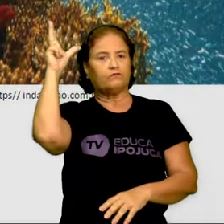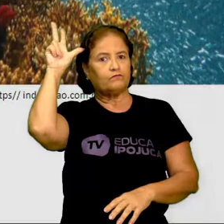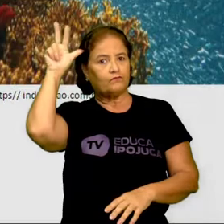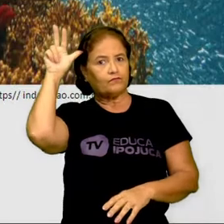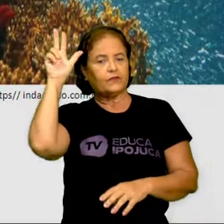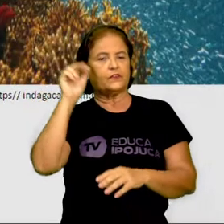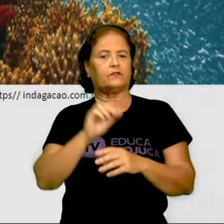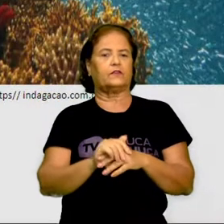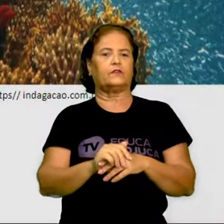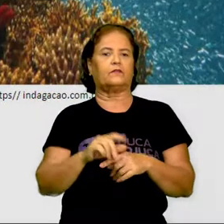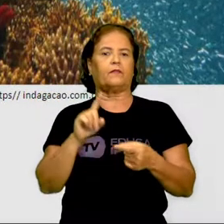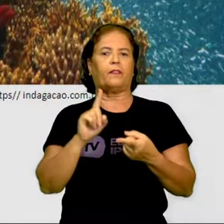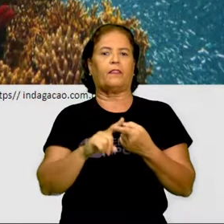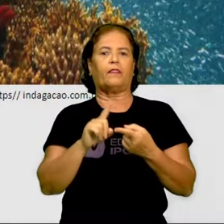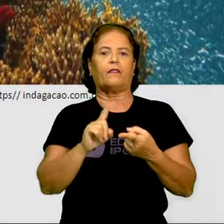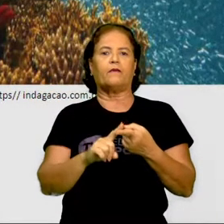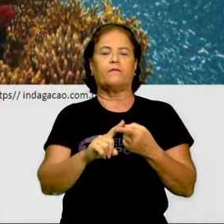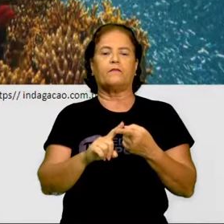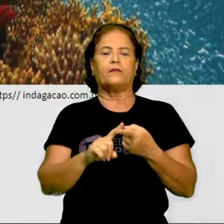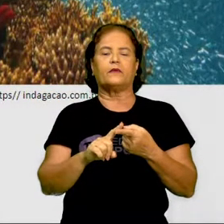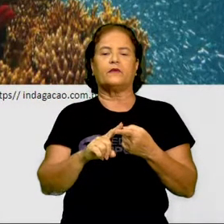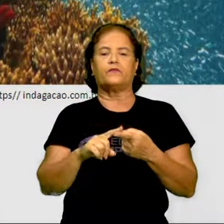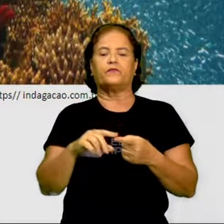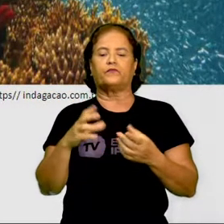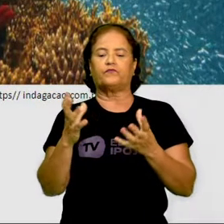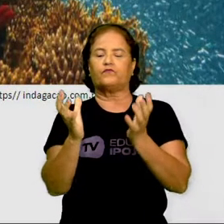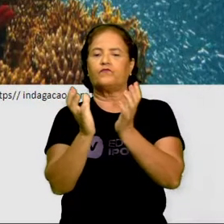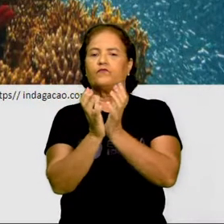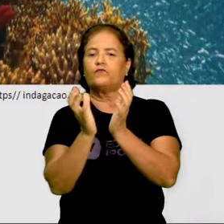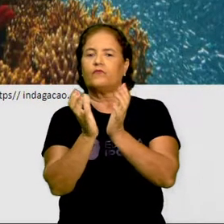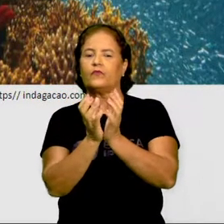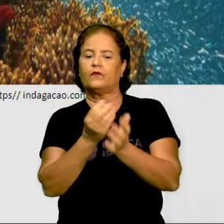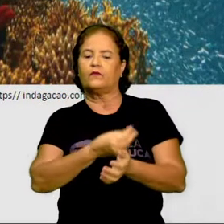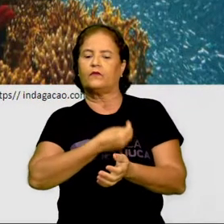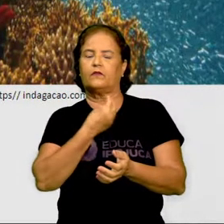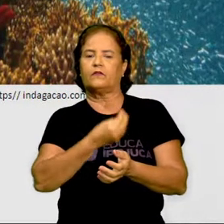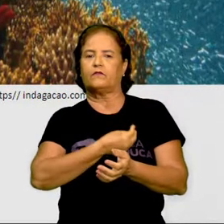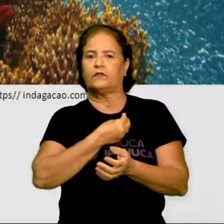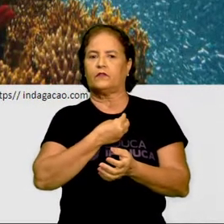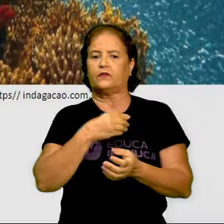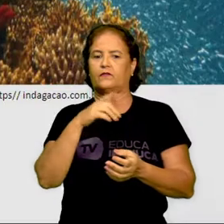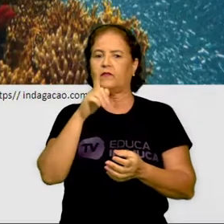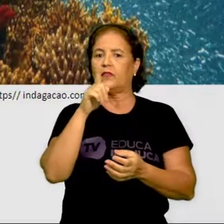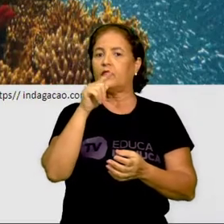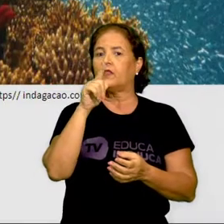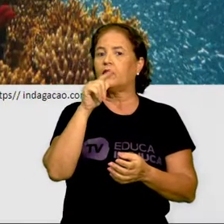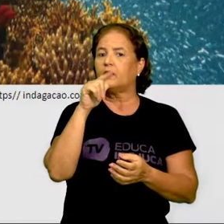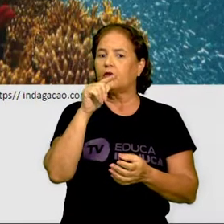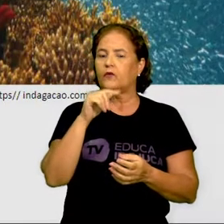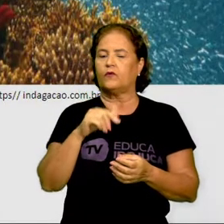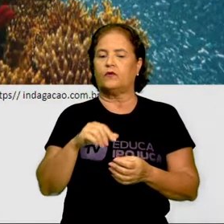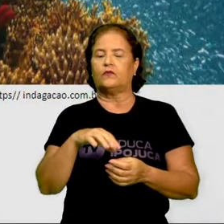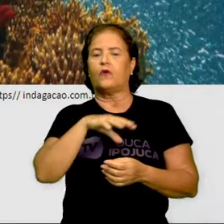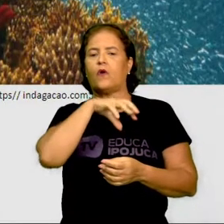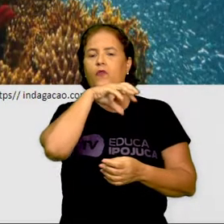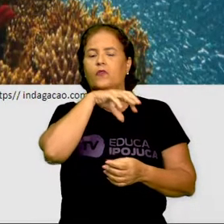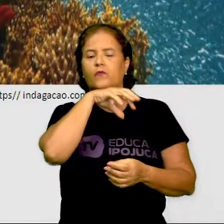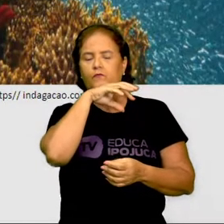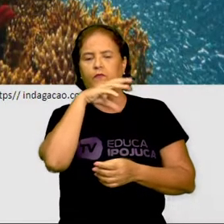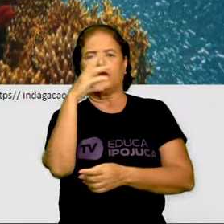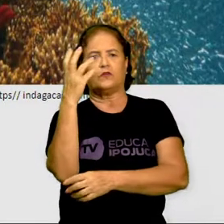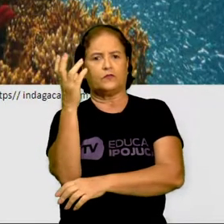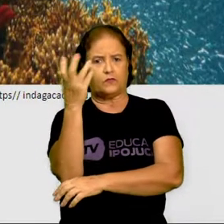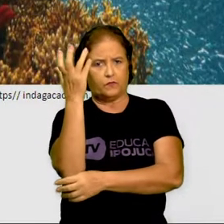Temos também, crianças, os seres aquáticos, que são aqueles animais e plantas que